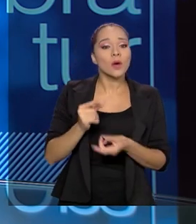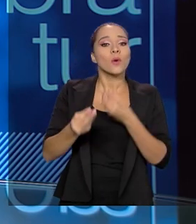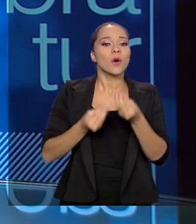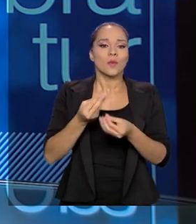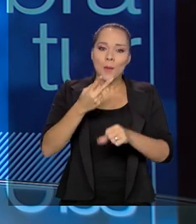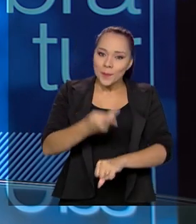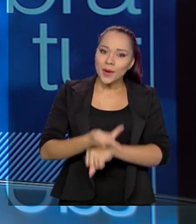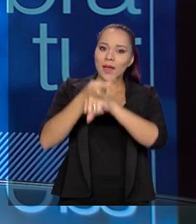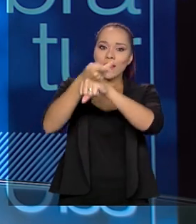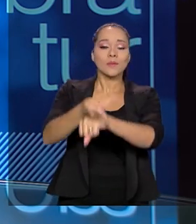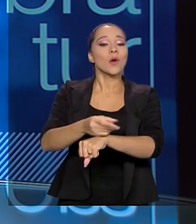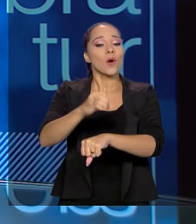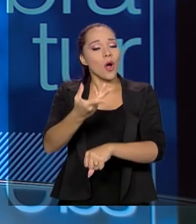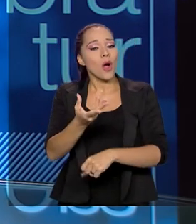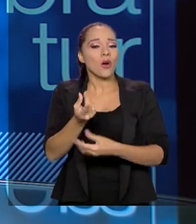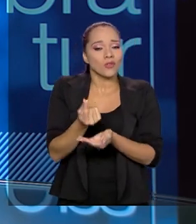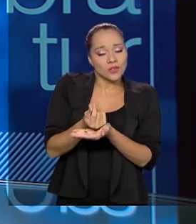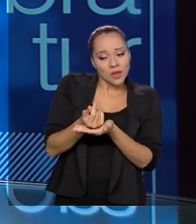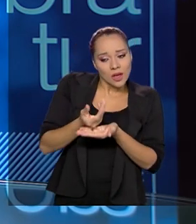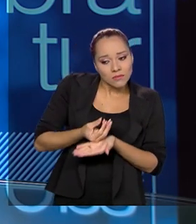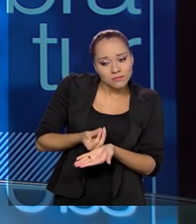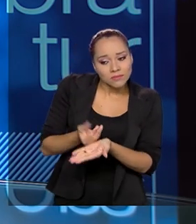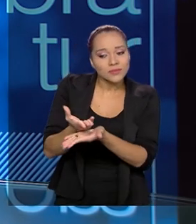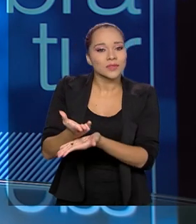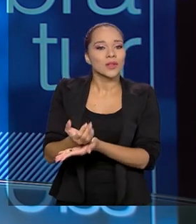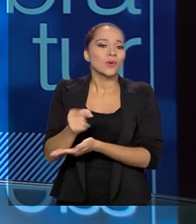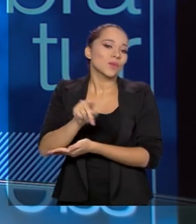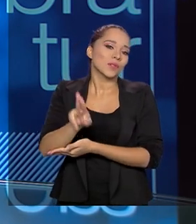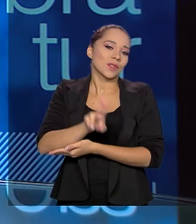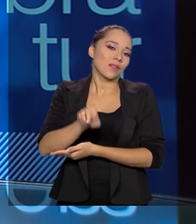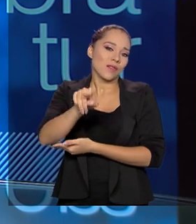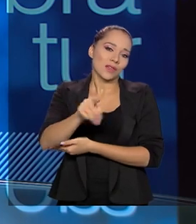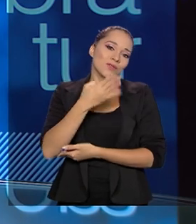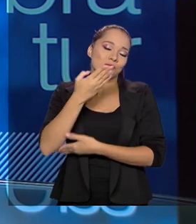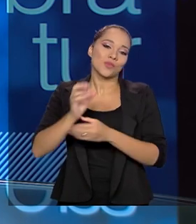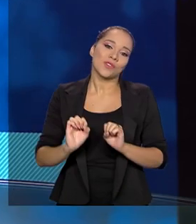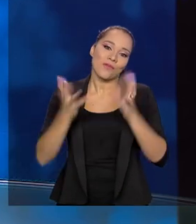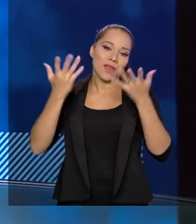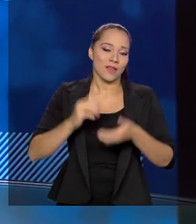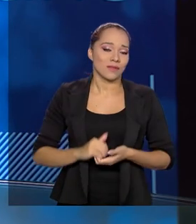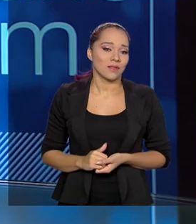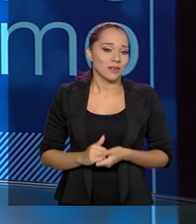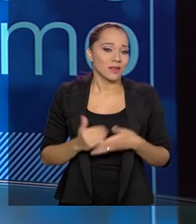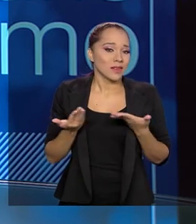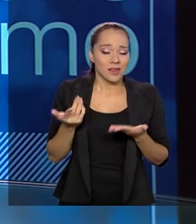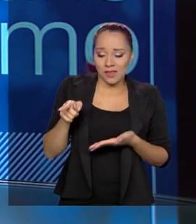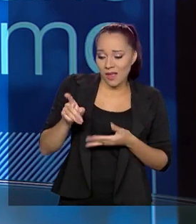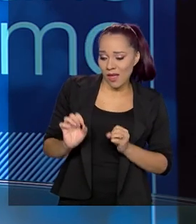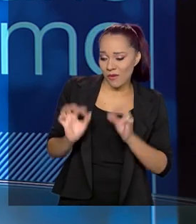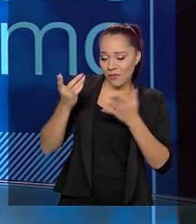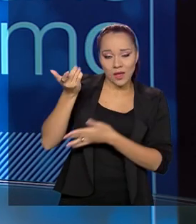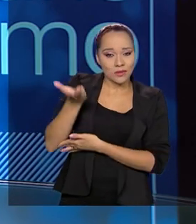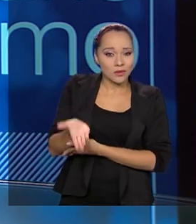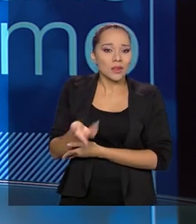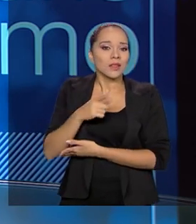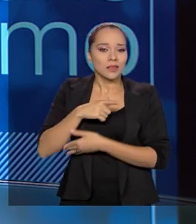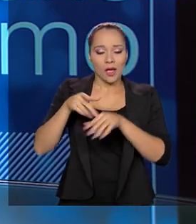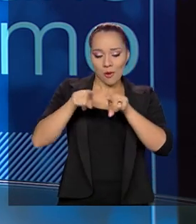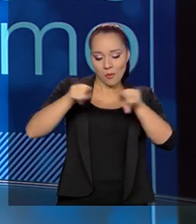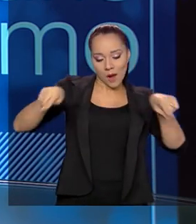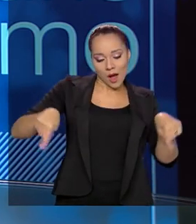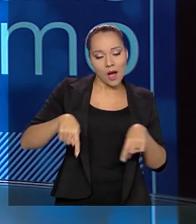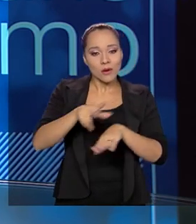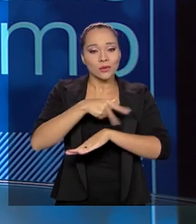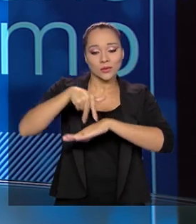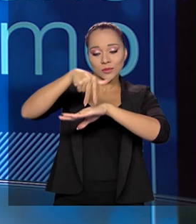ele e dar alguma remuneração a ele, visibilidade a ele, através desses eventos. Porque não custa nada num evento desse, você ter um palco e